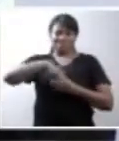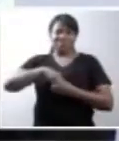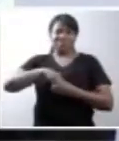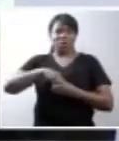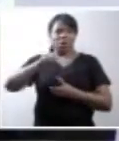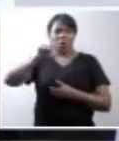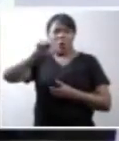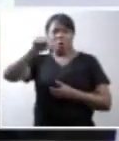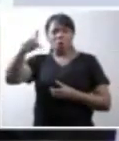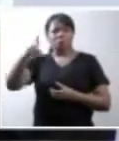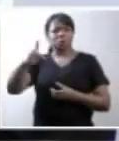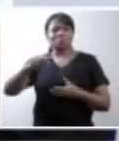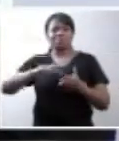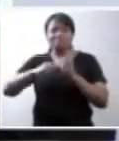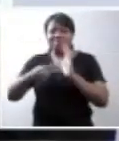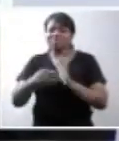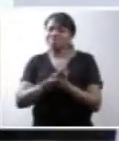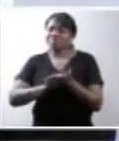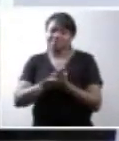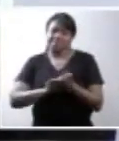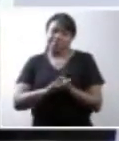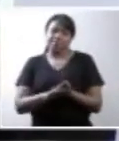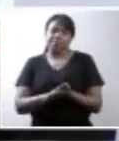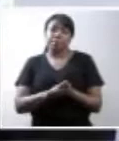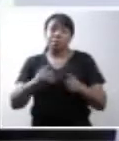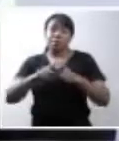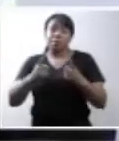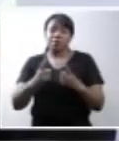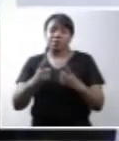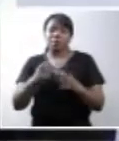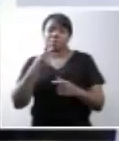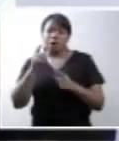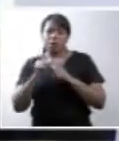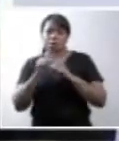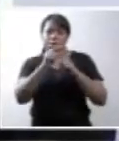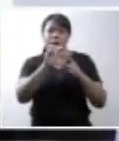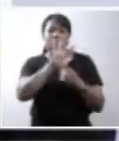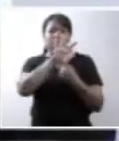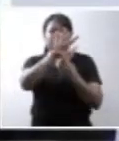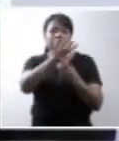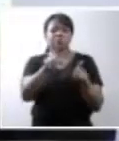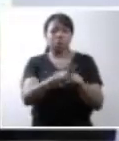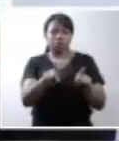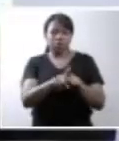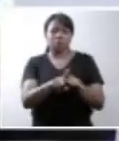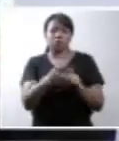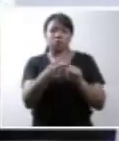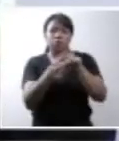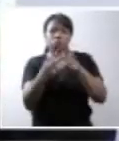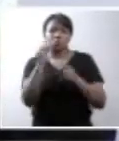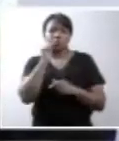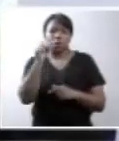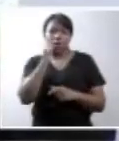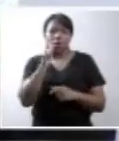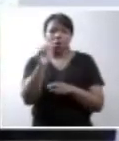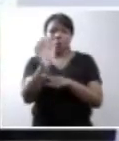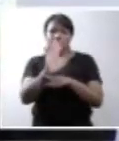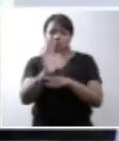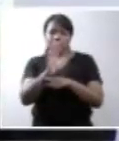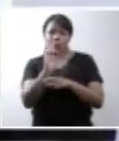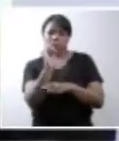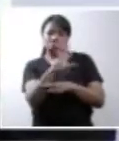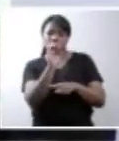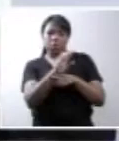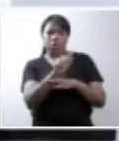outrem não dignifica ninguém. Passo agora para a apresentação dos depoimentos de Érica e Michele no filme, Quem